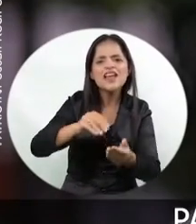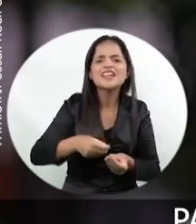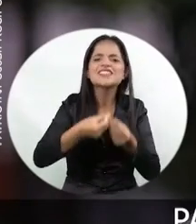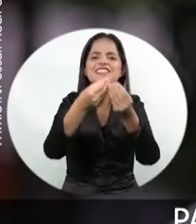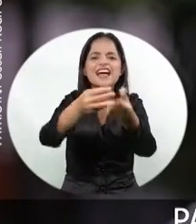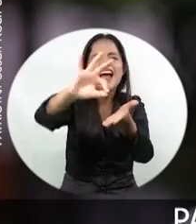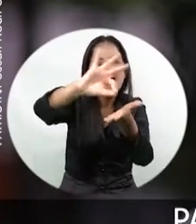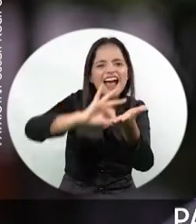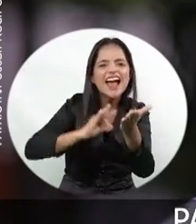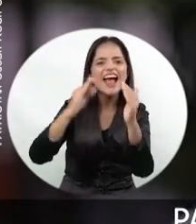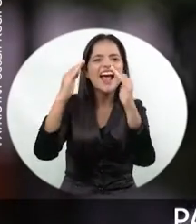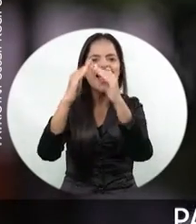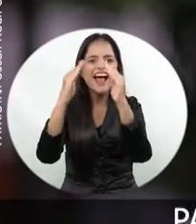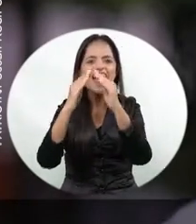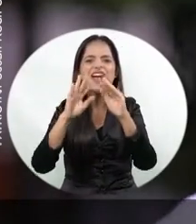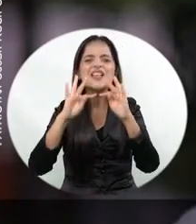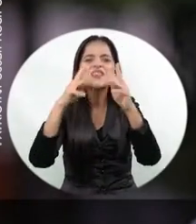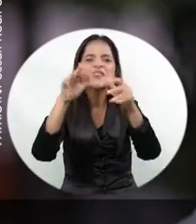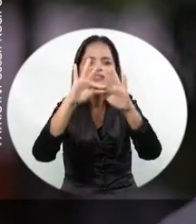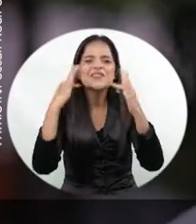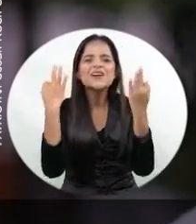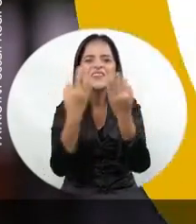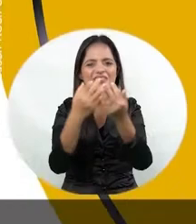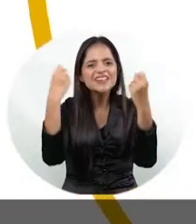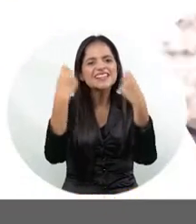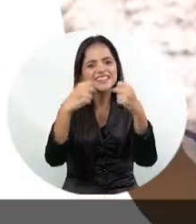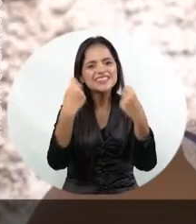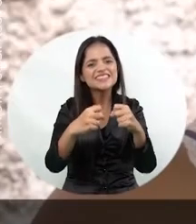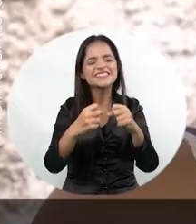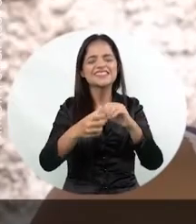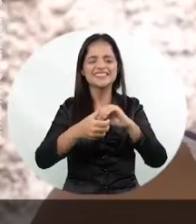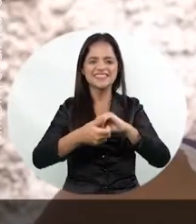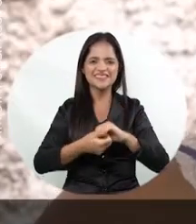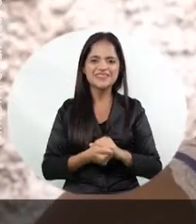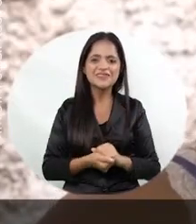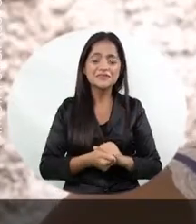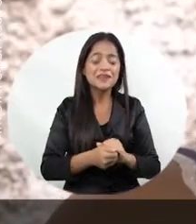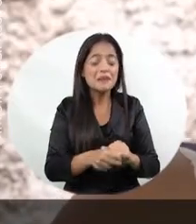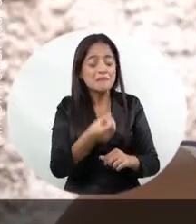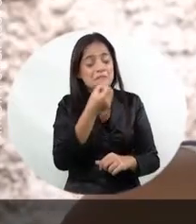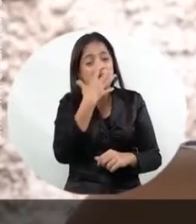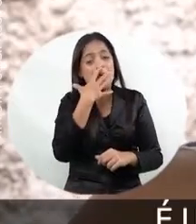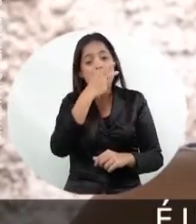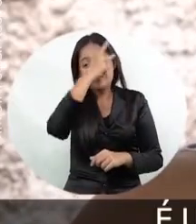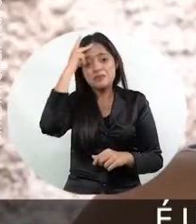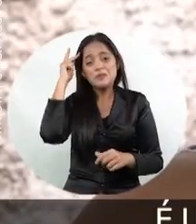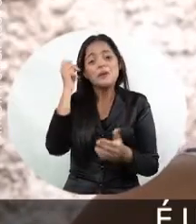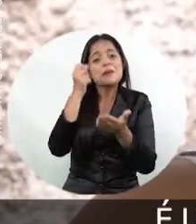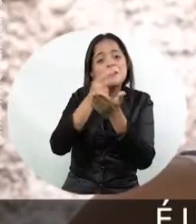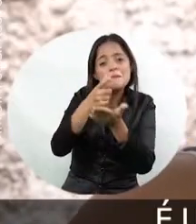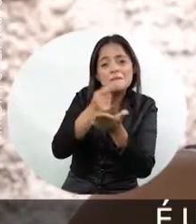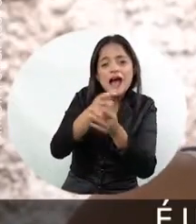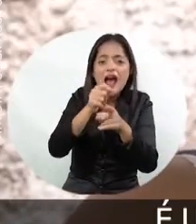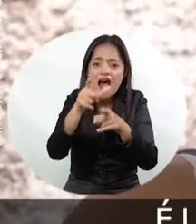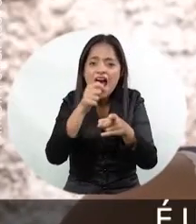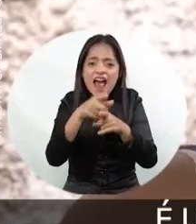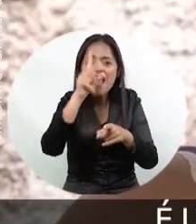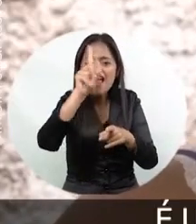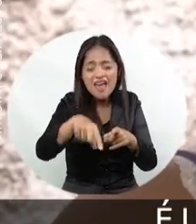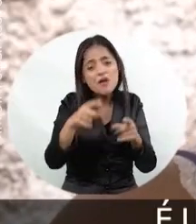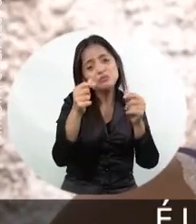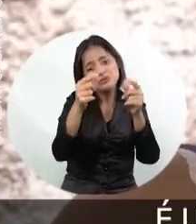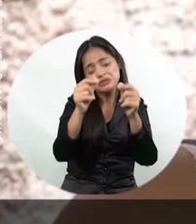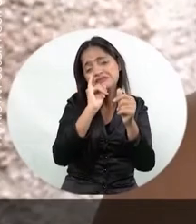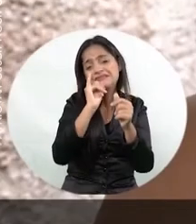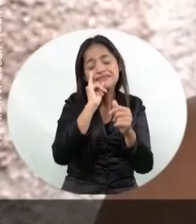para as famílias que precisam regularizar seu lote ou sua casa. Para quem paga aluguel, é um dinheiro que sempre vai e